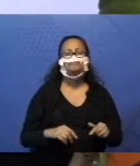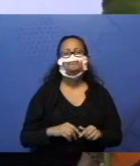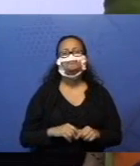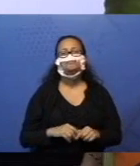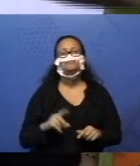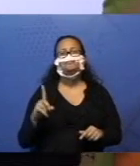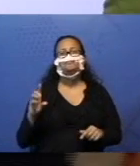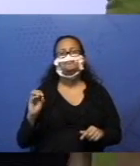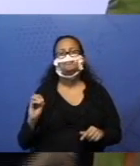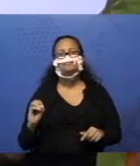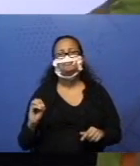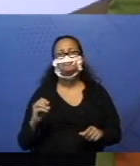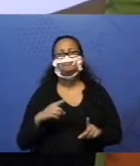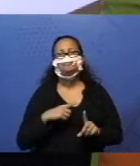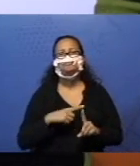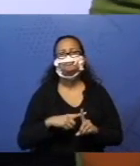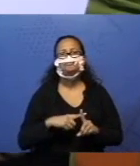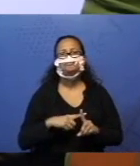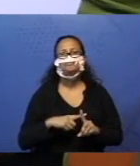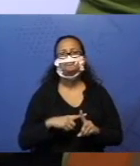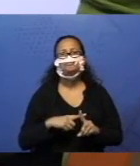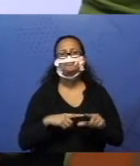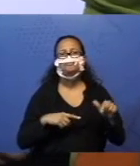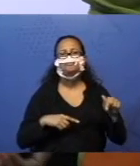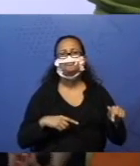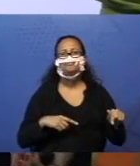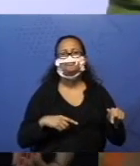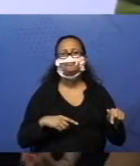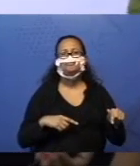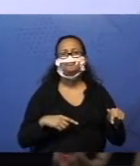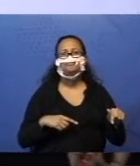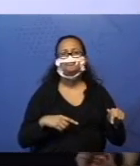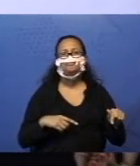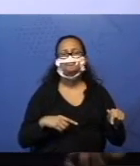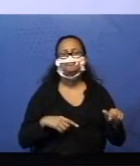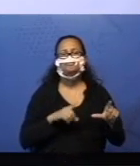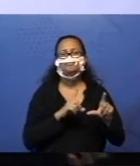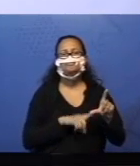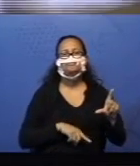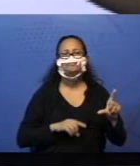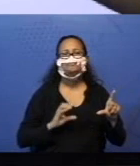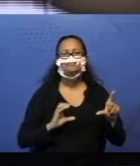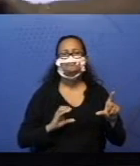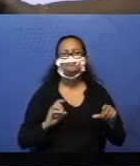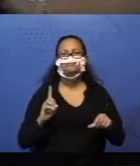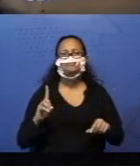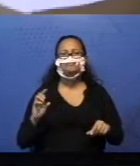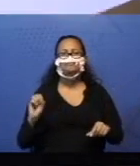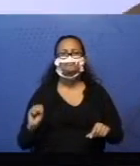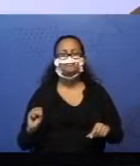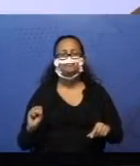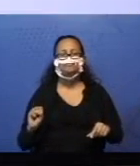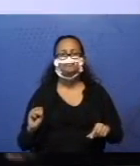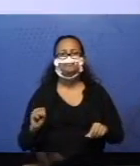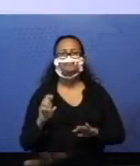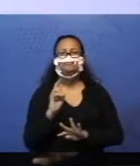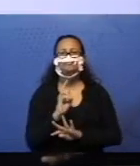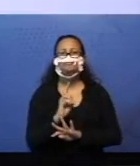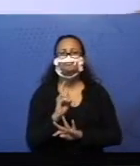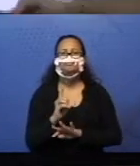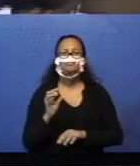Dez mais, quanto que falta? Sete. Letra C. Dezoito. Dezena exata primeiro.